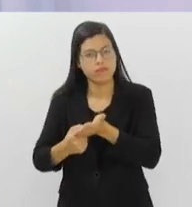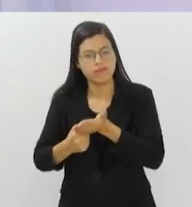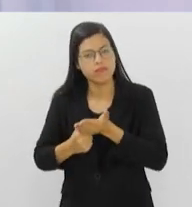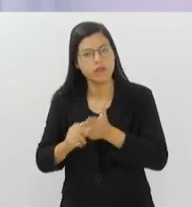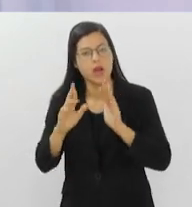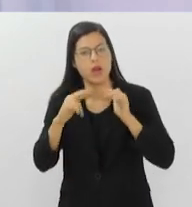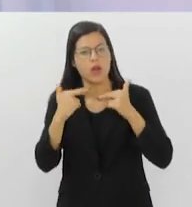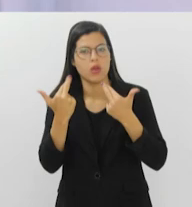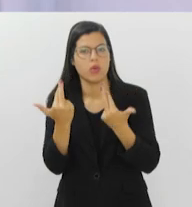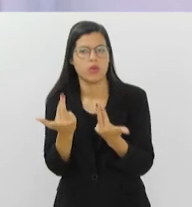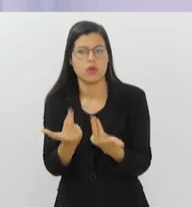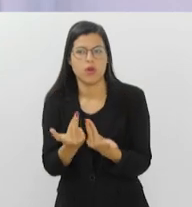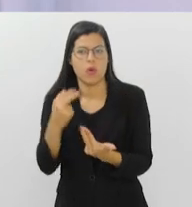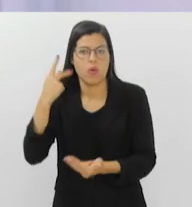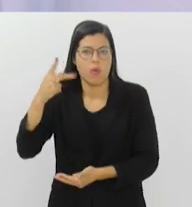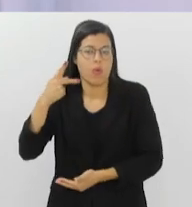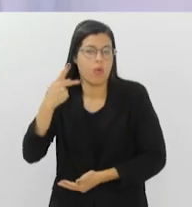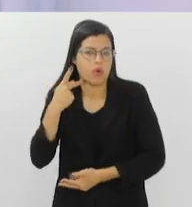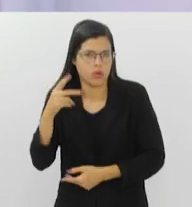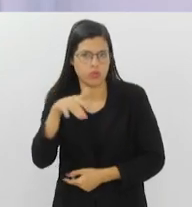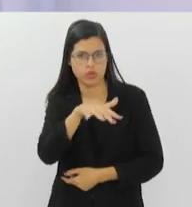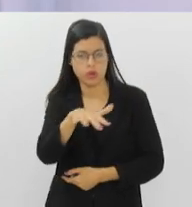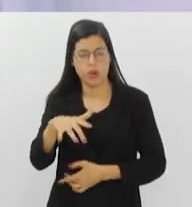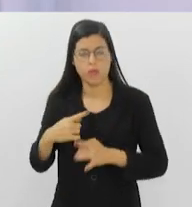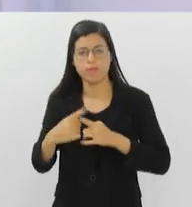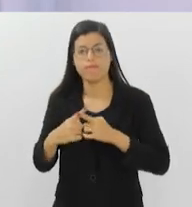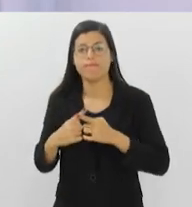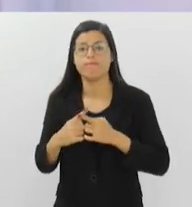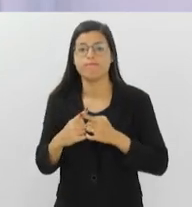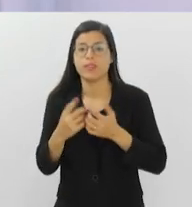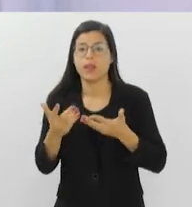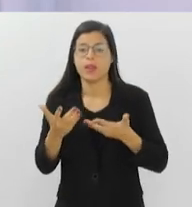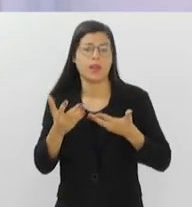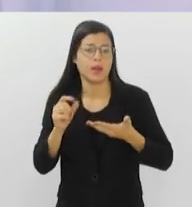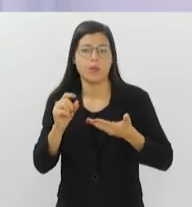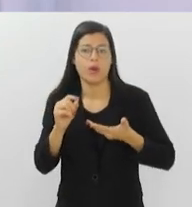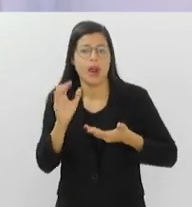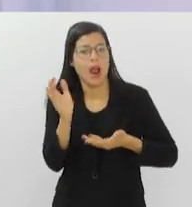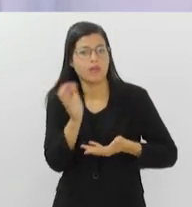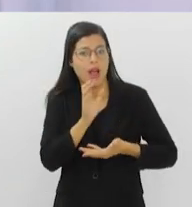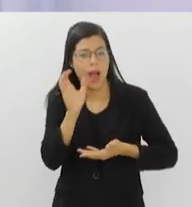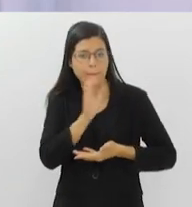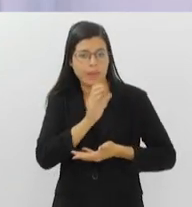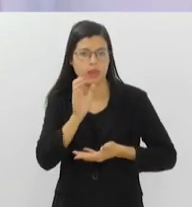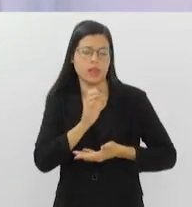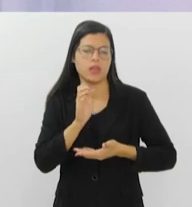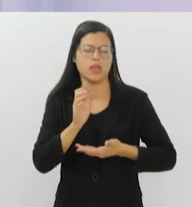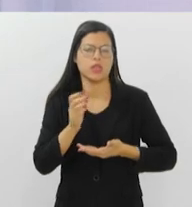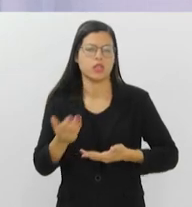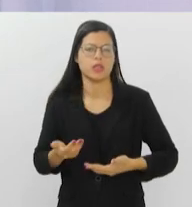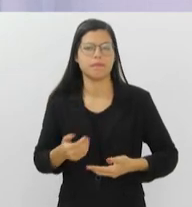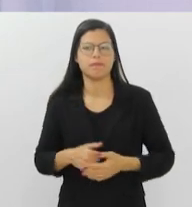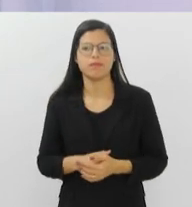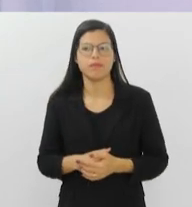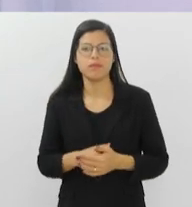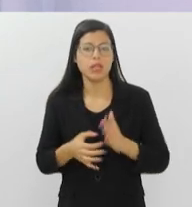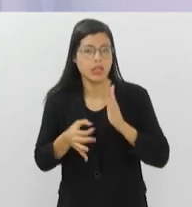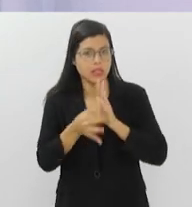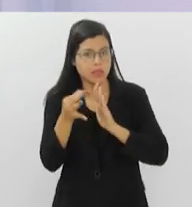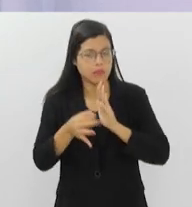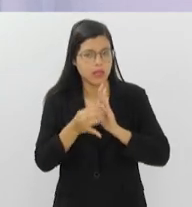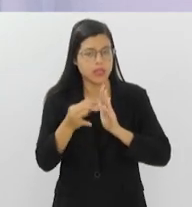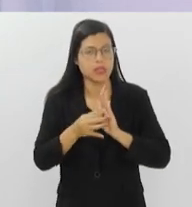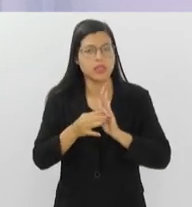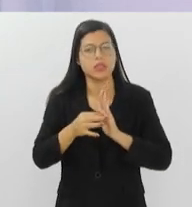Procurador-Geral, porque o nosso desejo é que se acelere esse parecer da